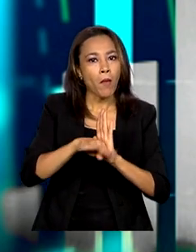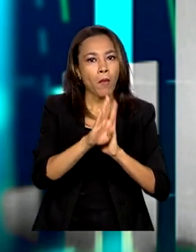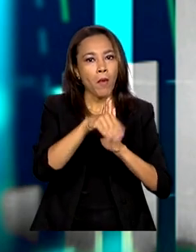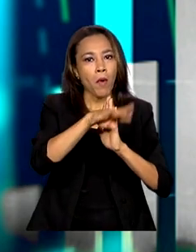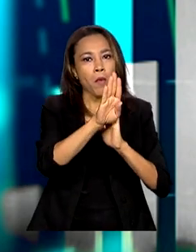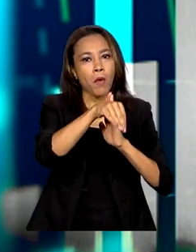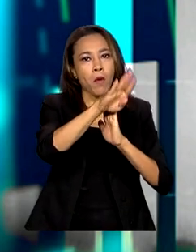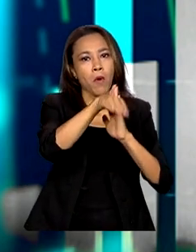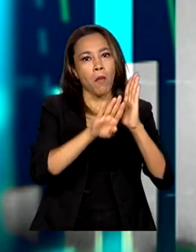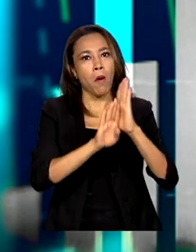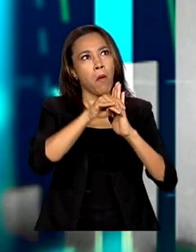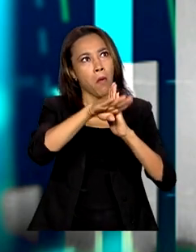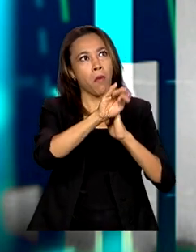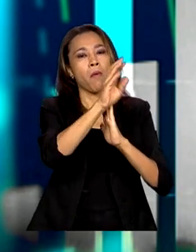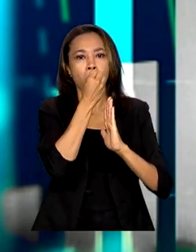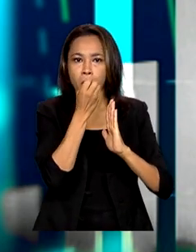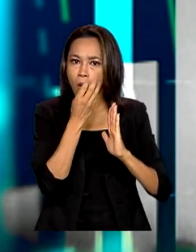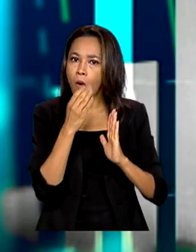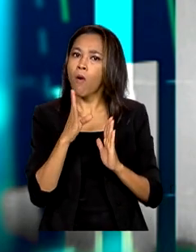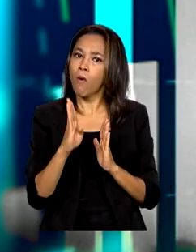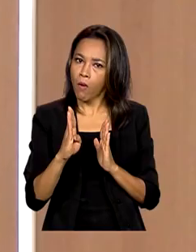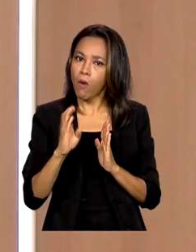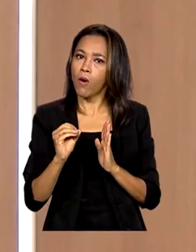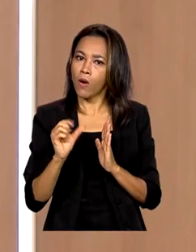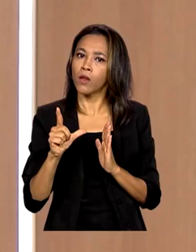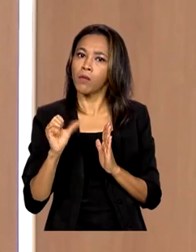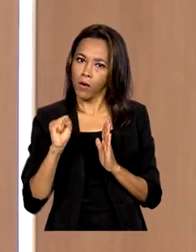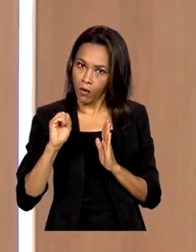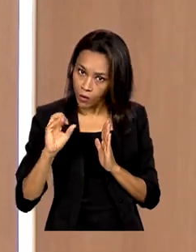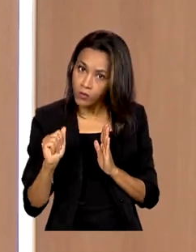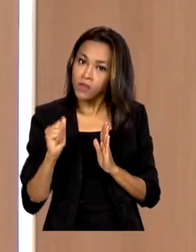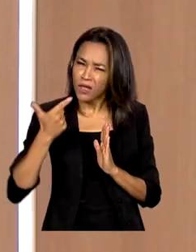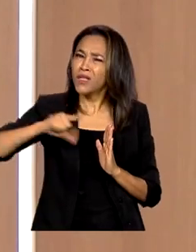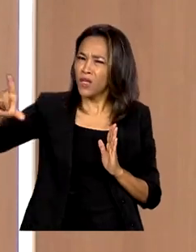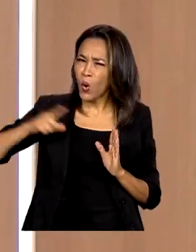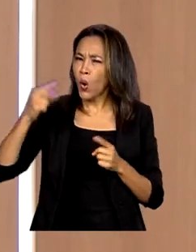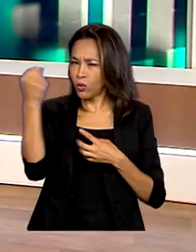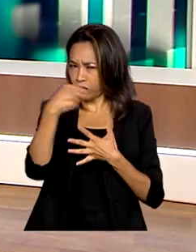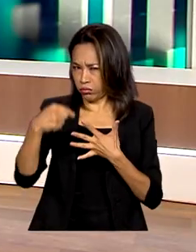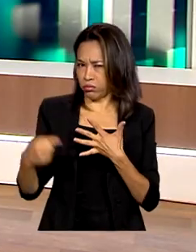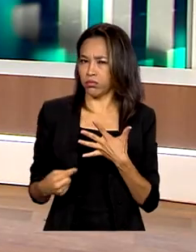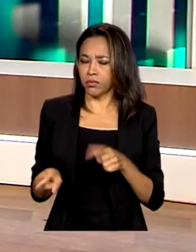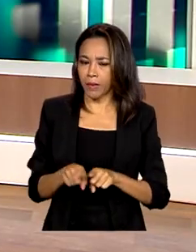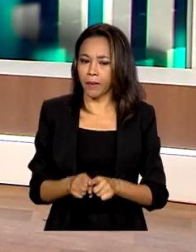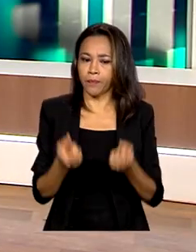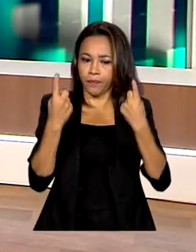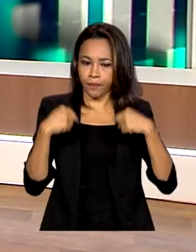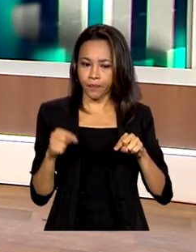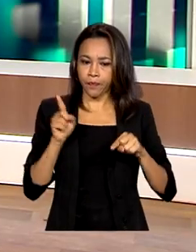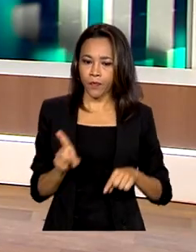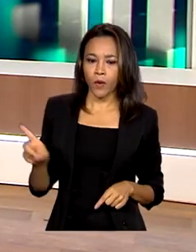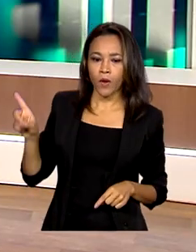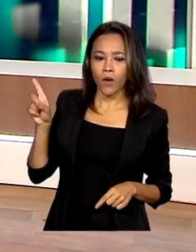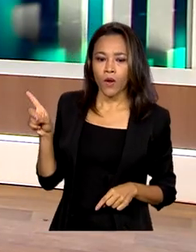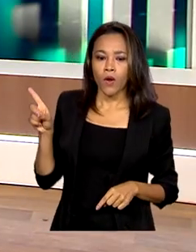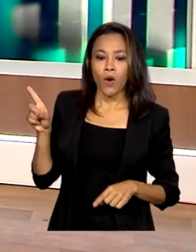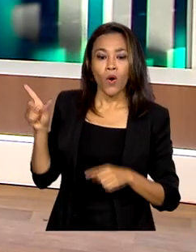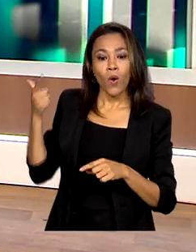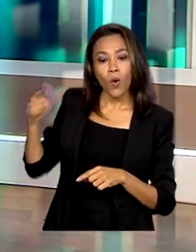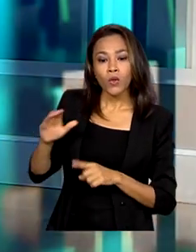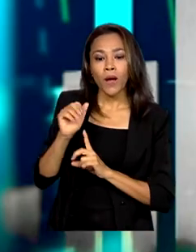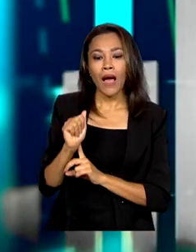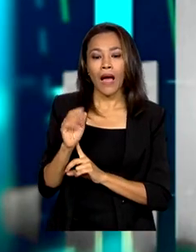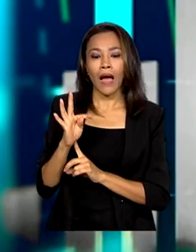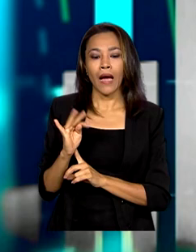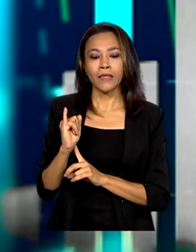repercutindo nesses lucros no mercado financeiro também, entre outros fatores, naturalmente. A arrecadação atípica não foi expressiva